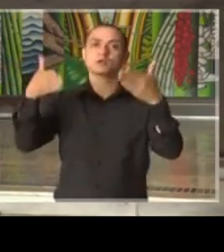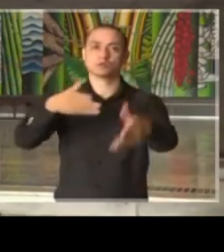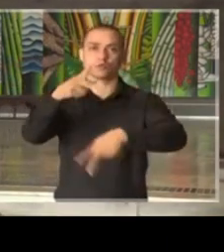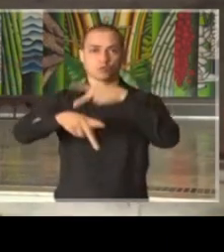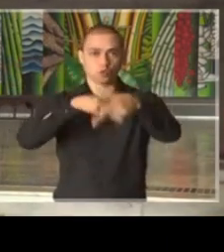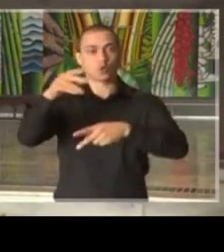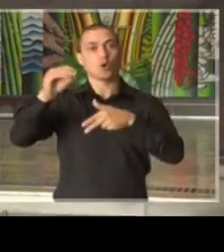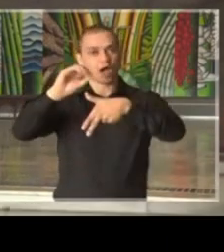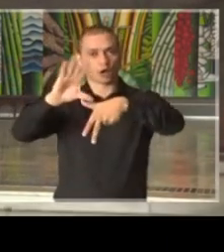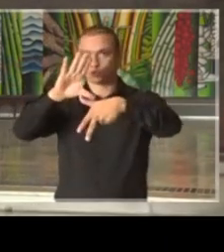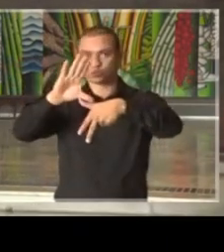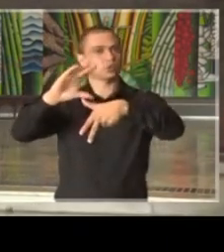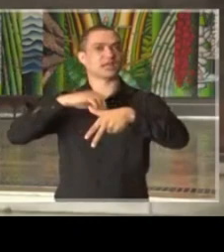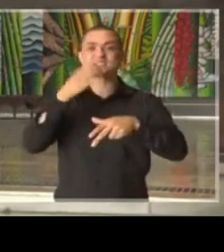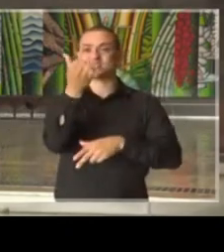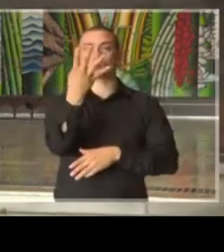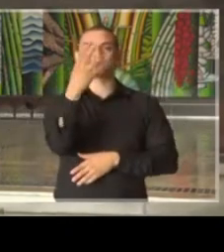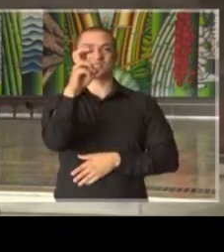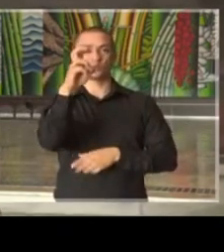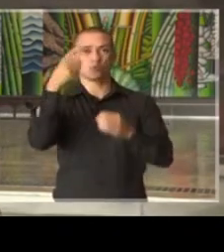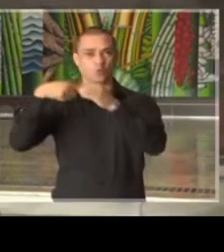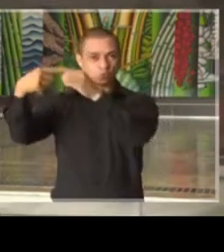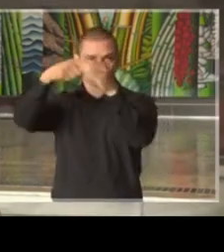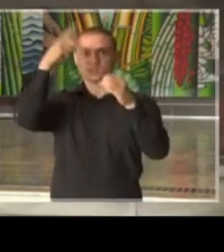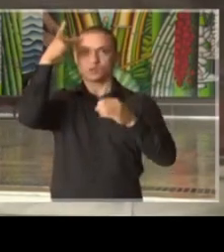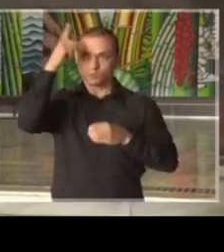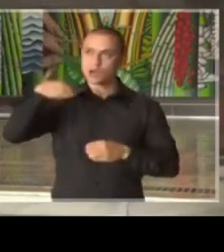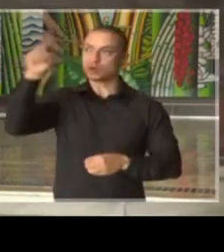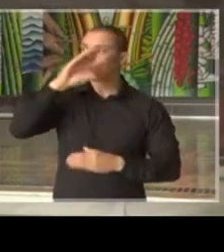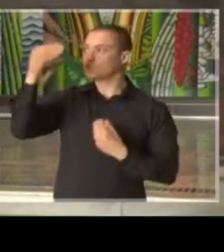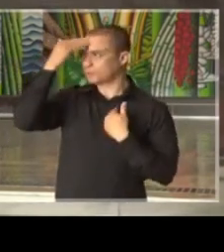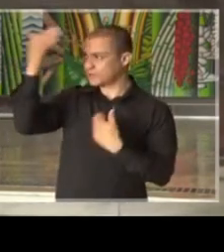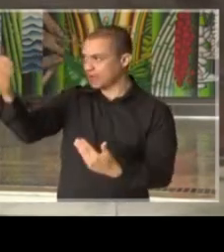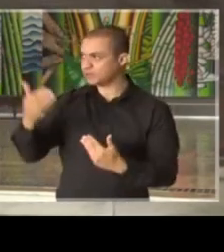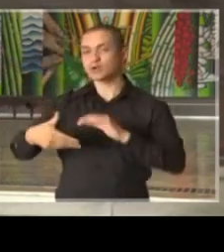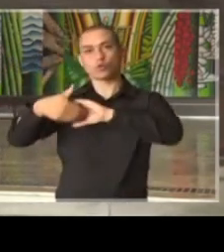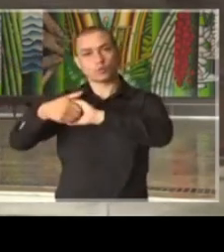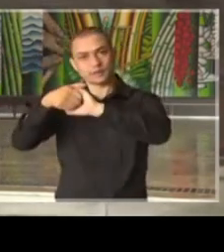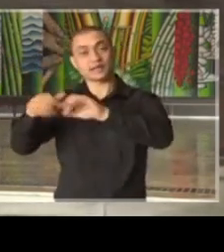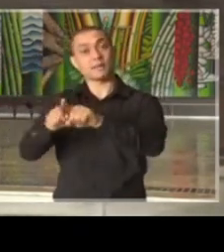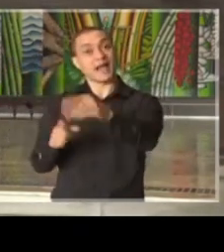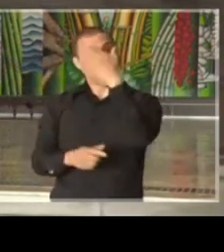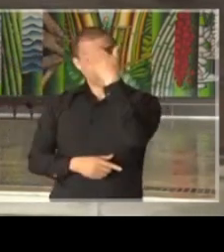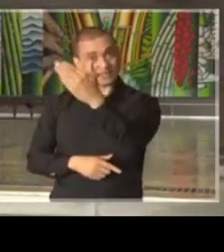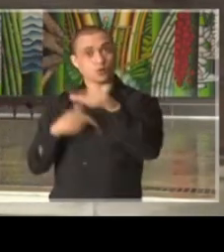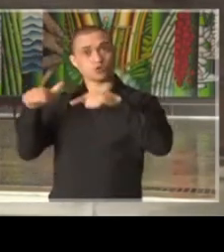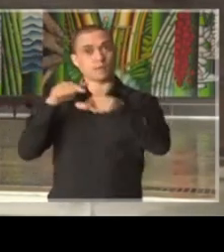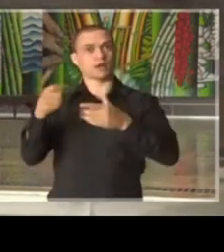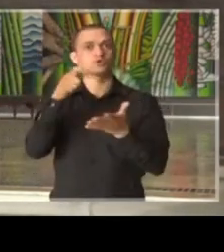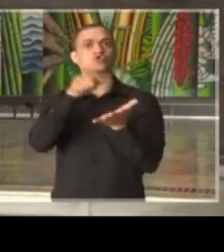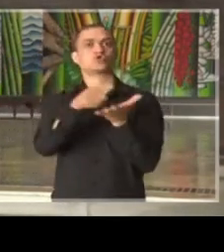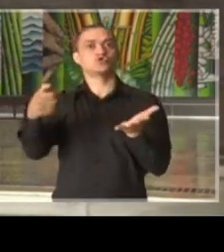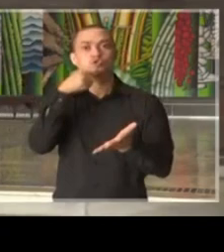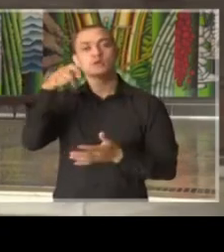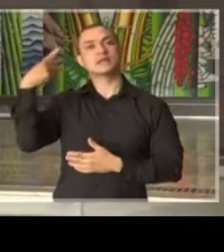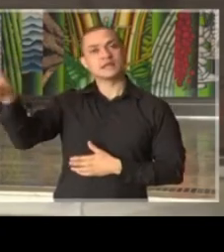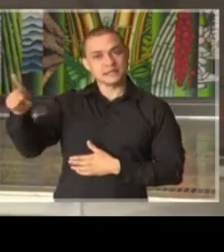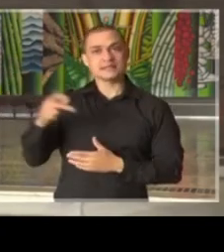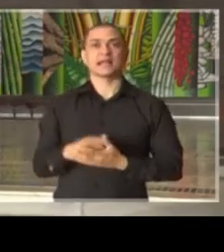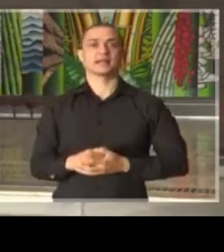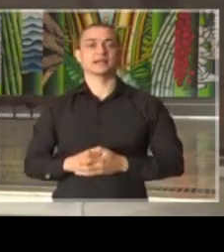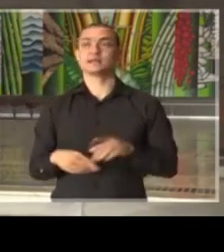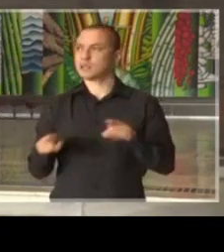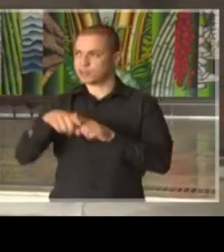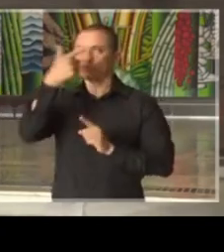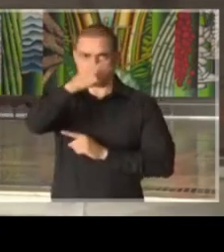TV Cultura atinge todos os 645 municípios do Estado de São Paulo. cumprimentar e agradecer o trabalho de jornalismo da TV Cultura, dos técnicos também,